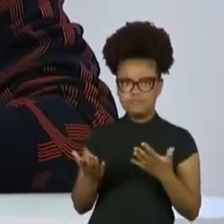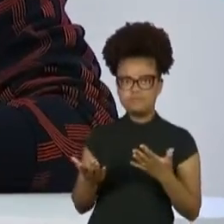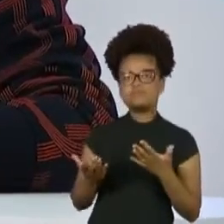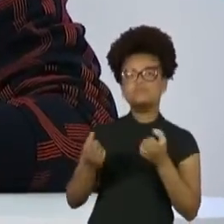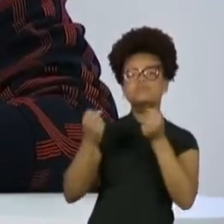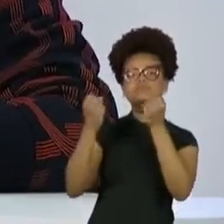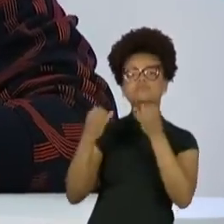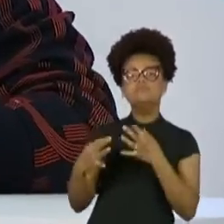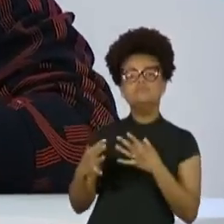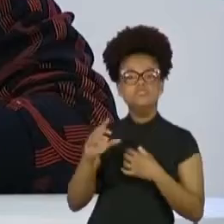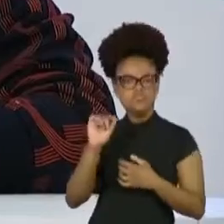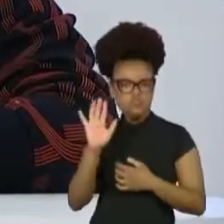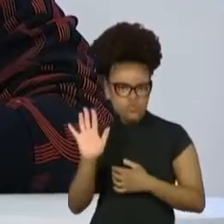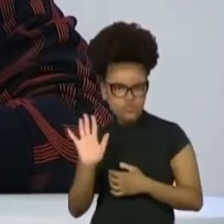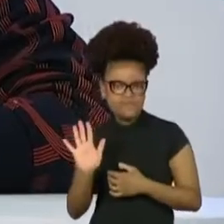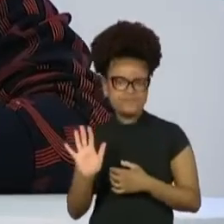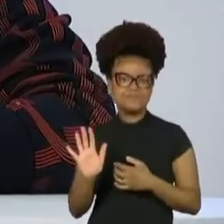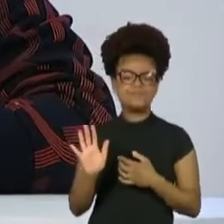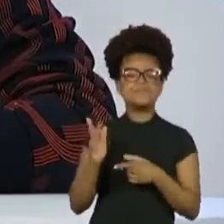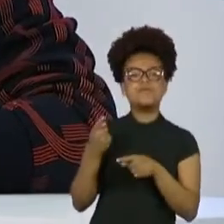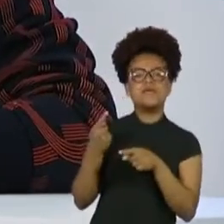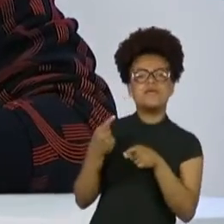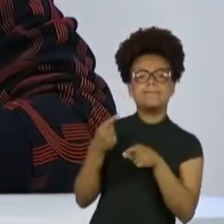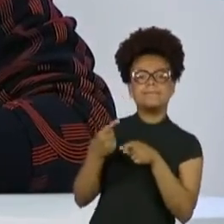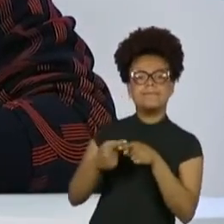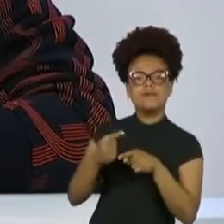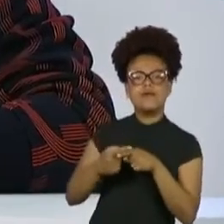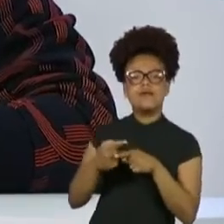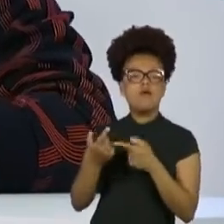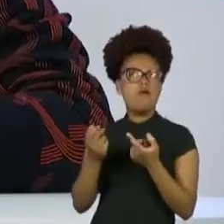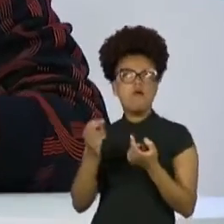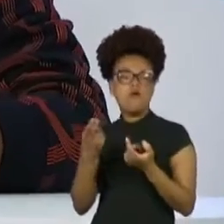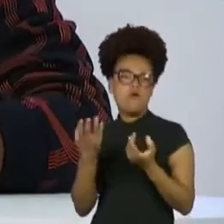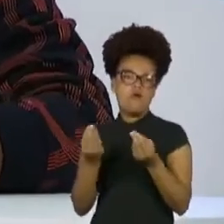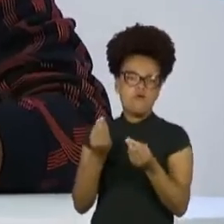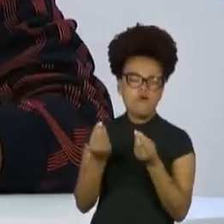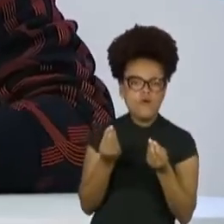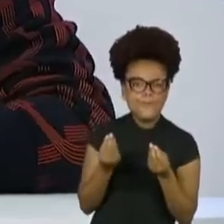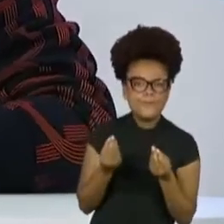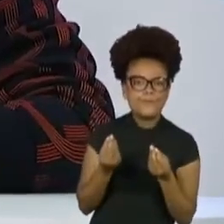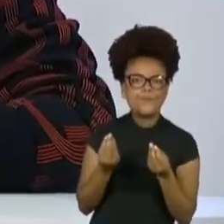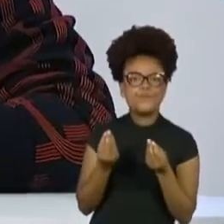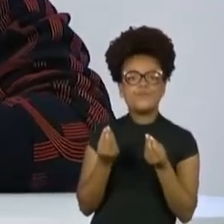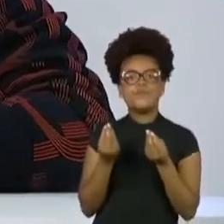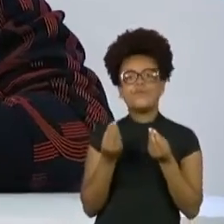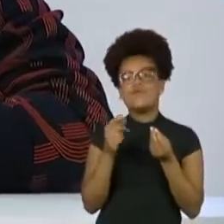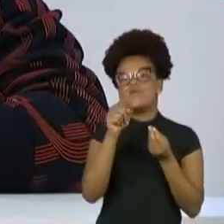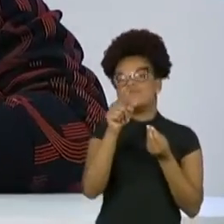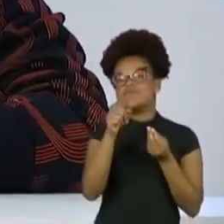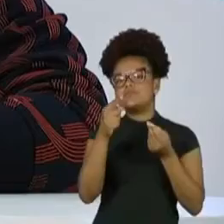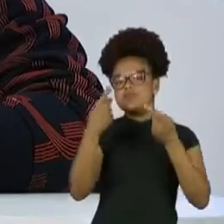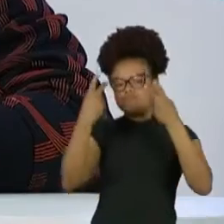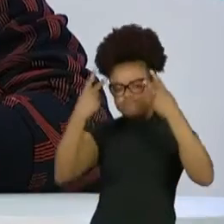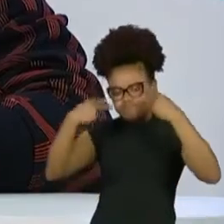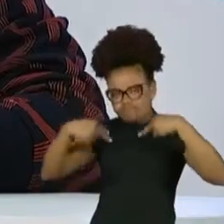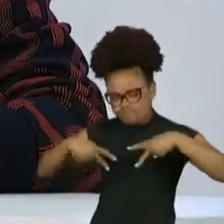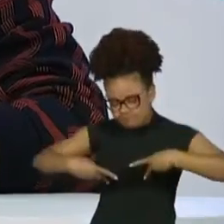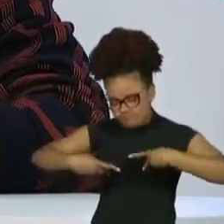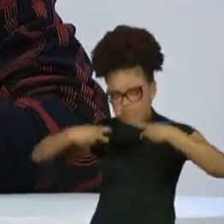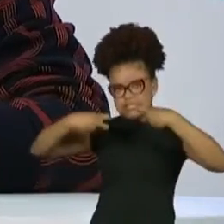por que ou como você enxerga, não o porquê, mas como você enxerga